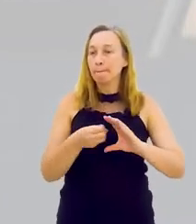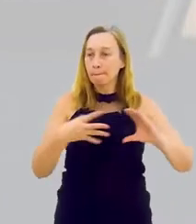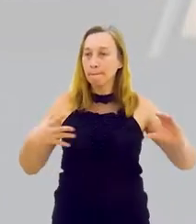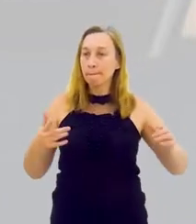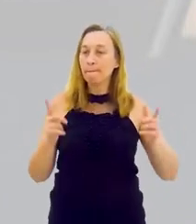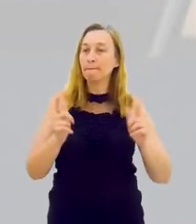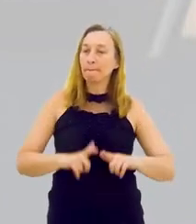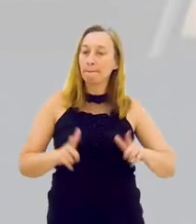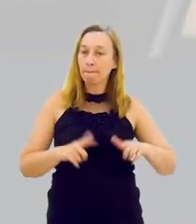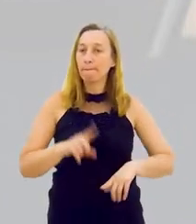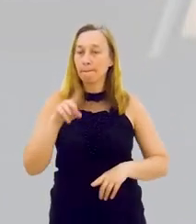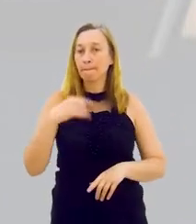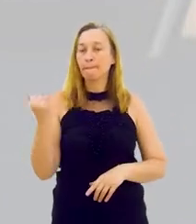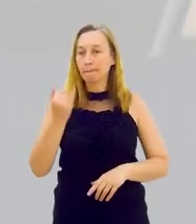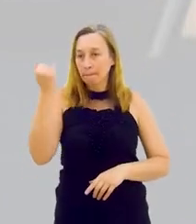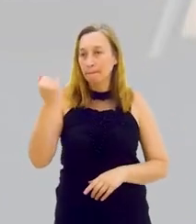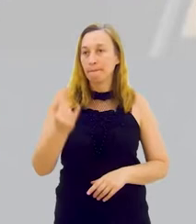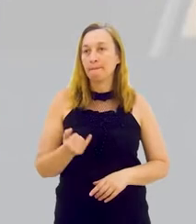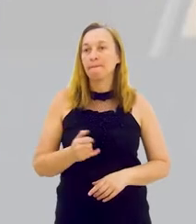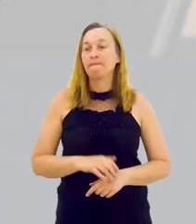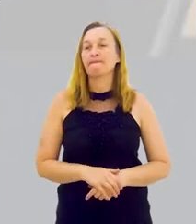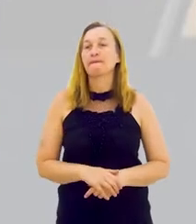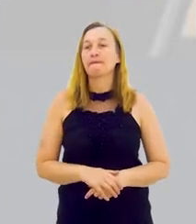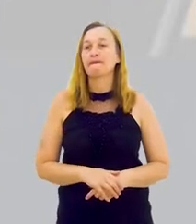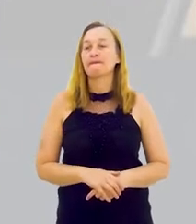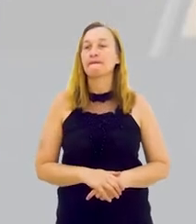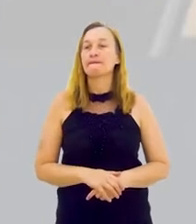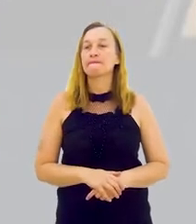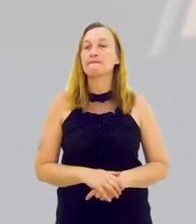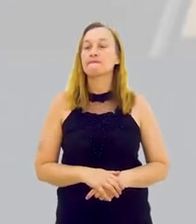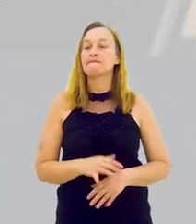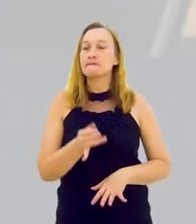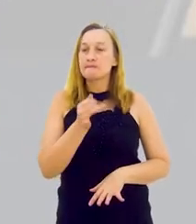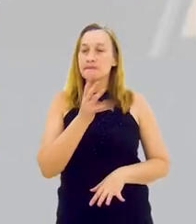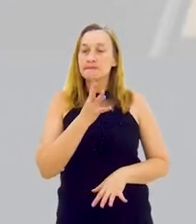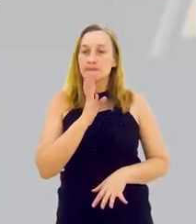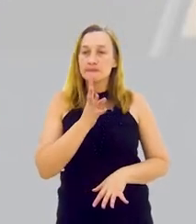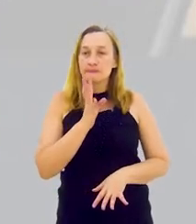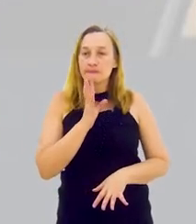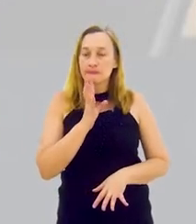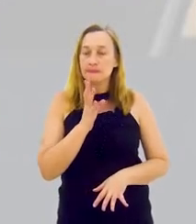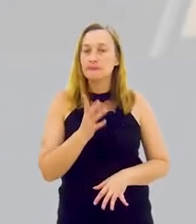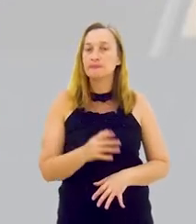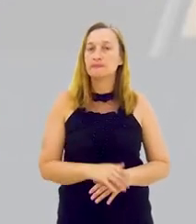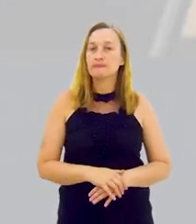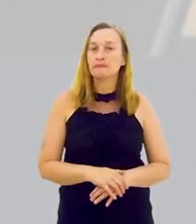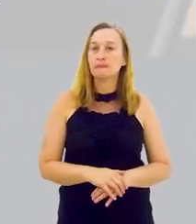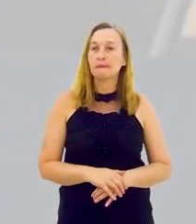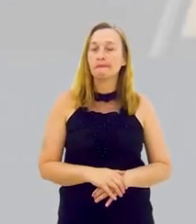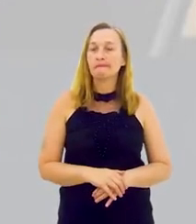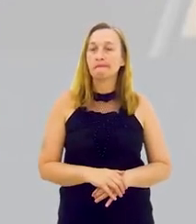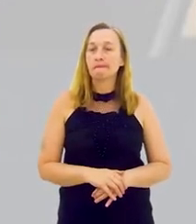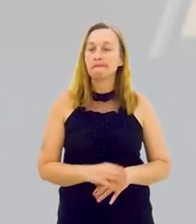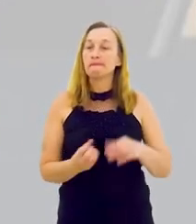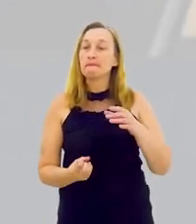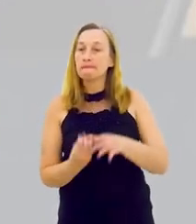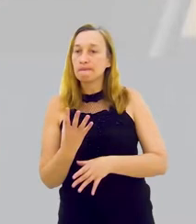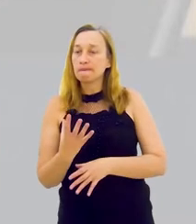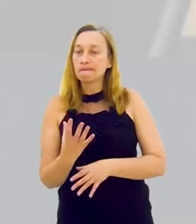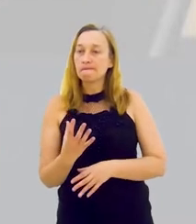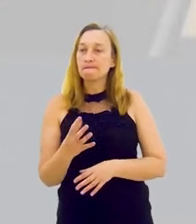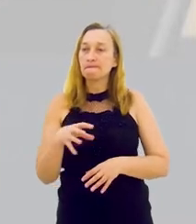Uma característica setorial importante, está a Geisa? Aquele que entende do setor que ele está, começa a entender sobre cadeia